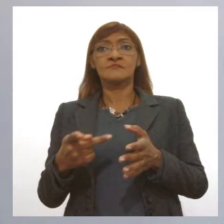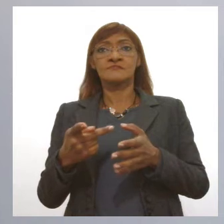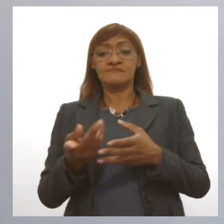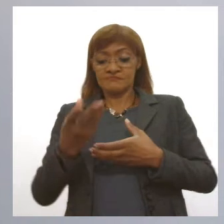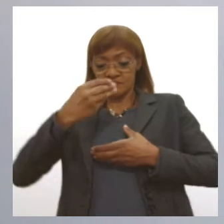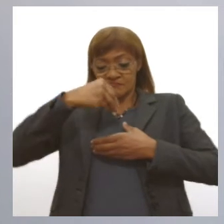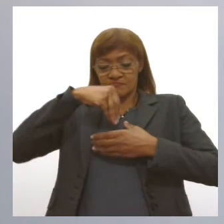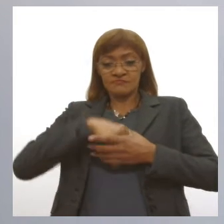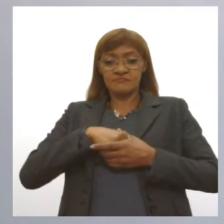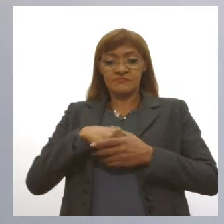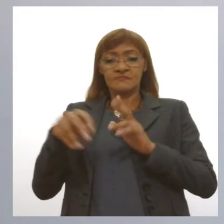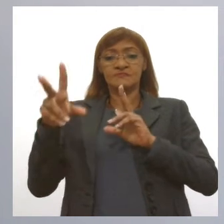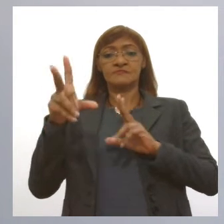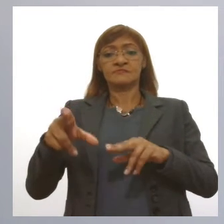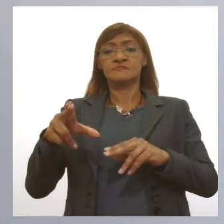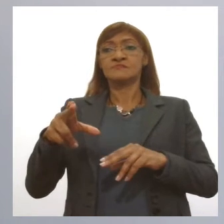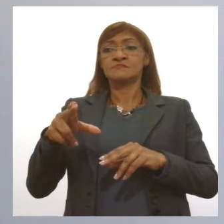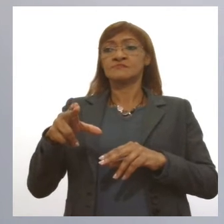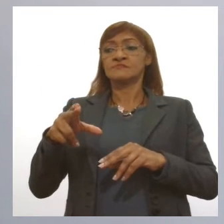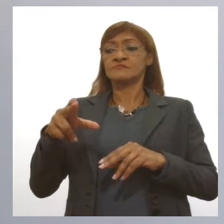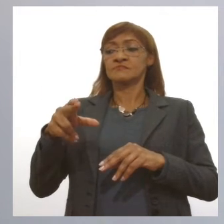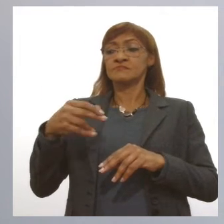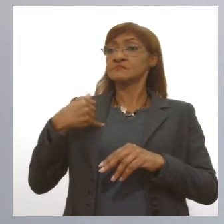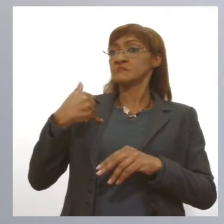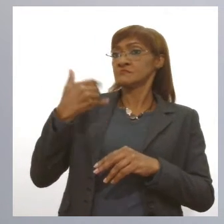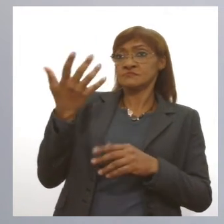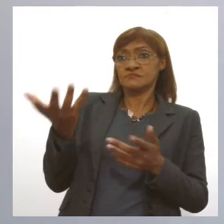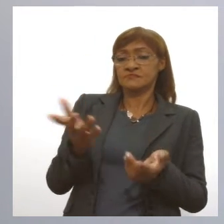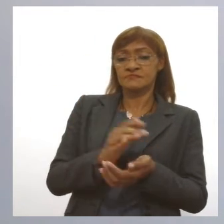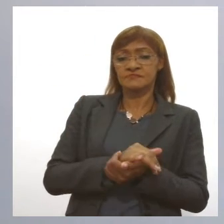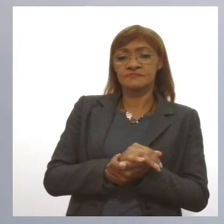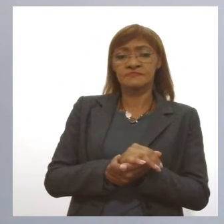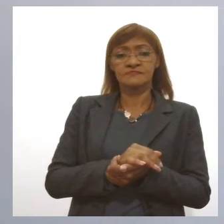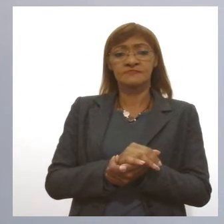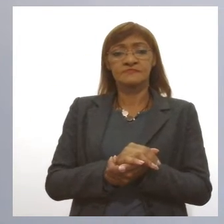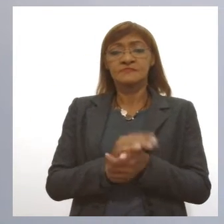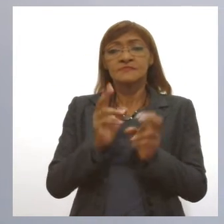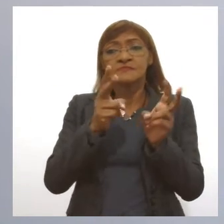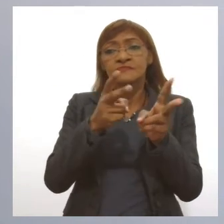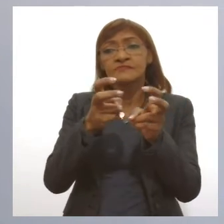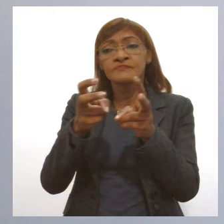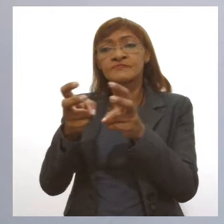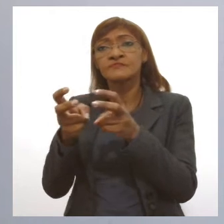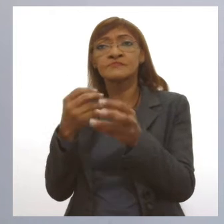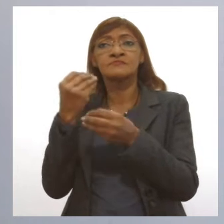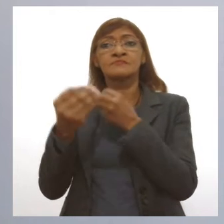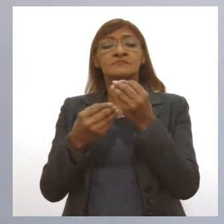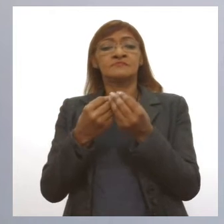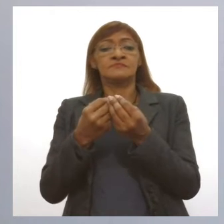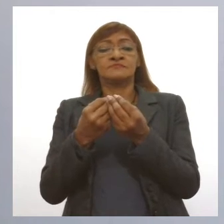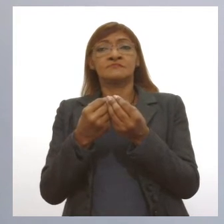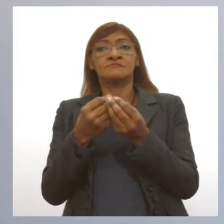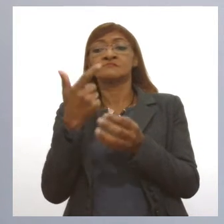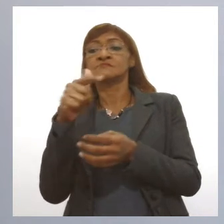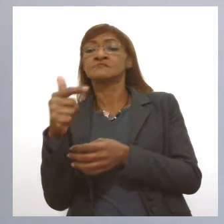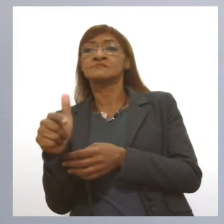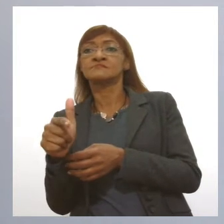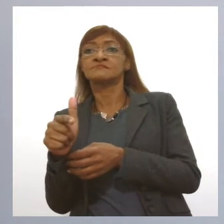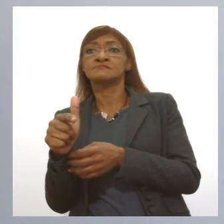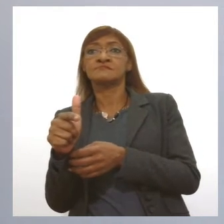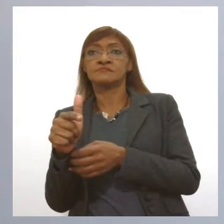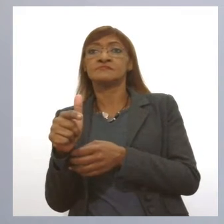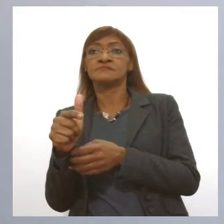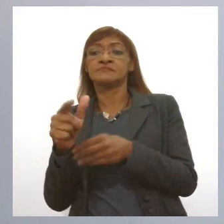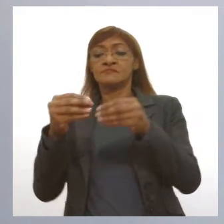Então, as respostas começam a ser mais prejudicadas, mais lentas e prejudicadas. Então, quando a